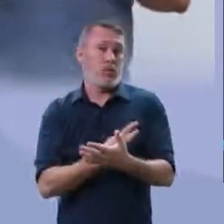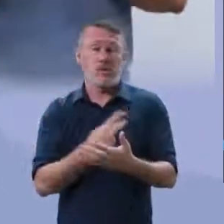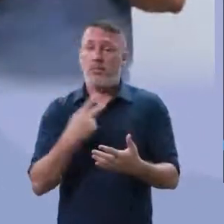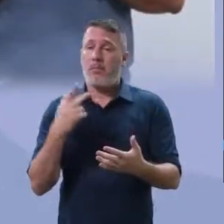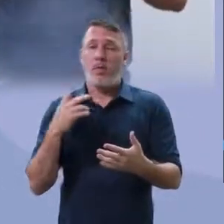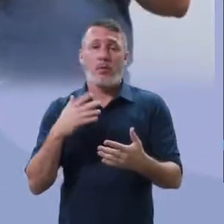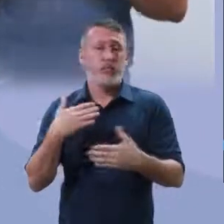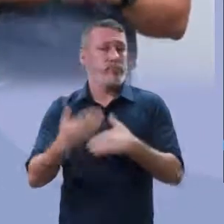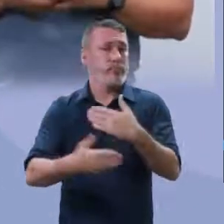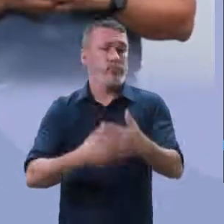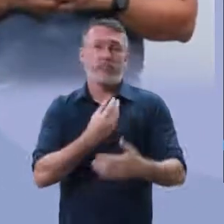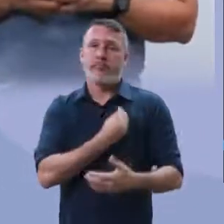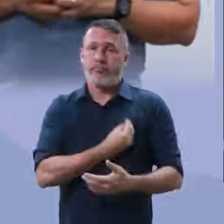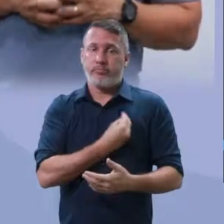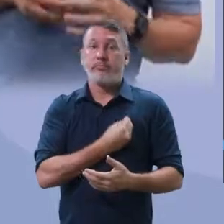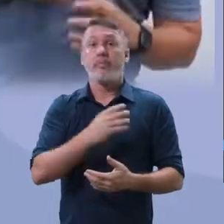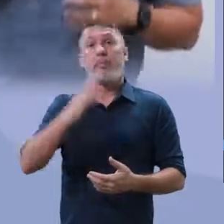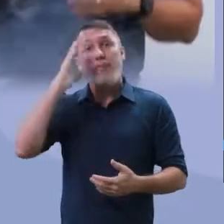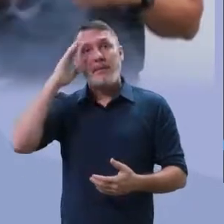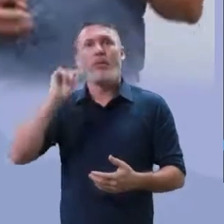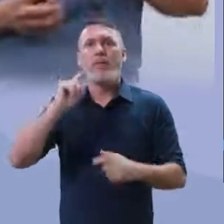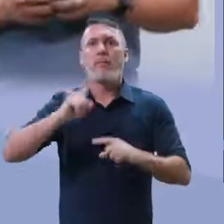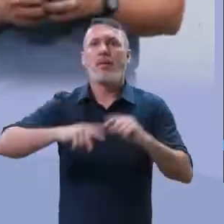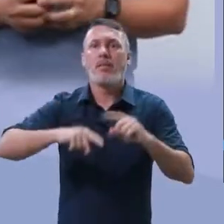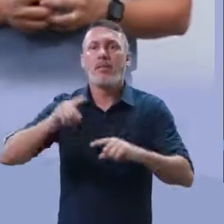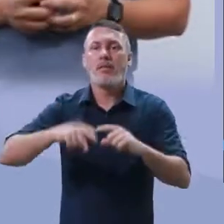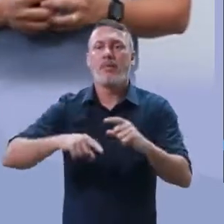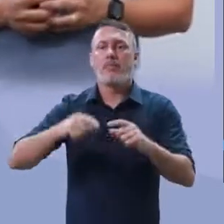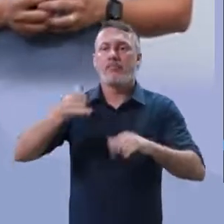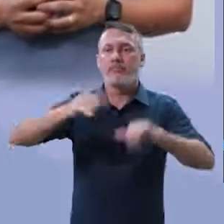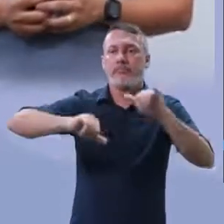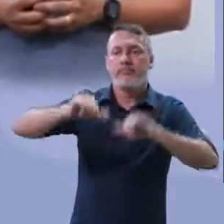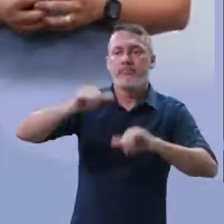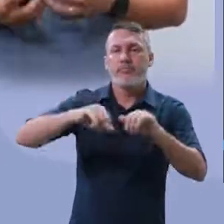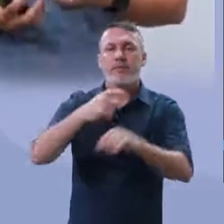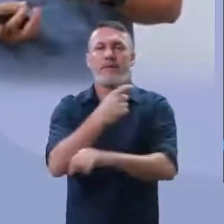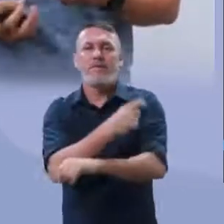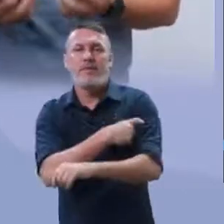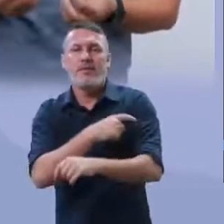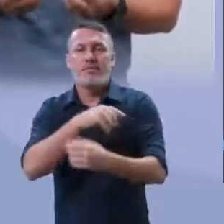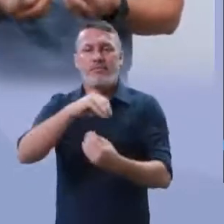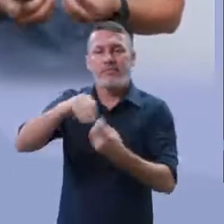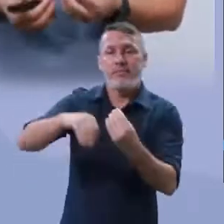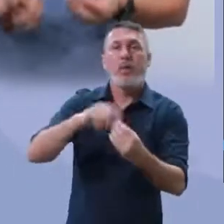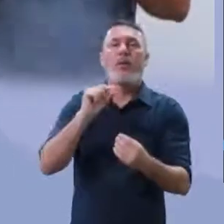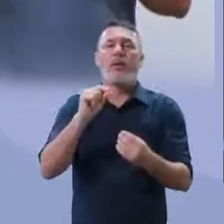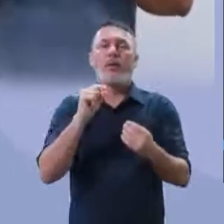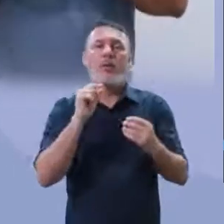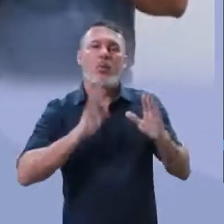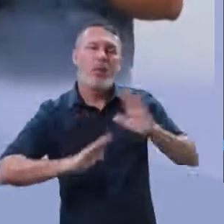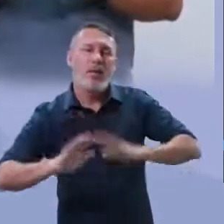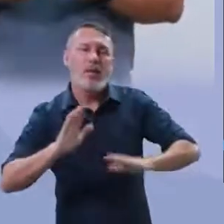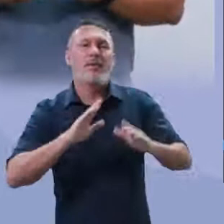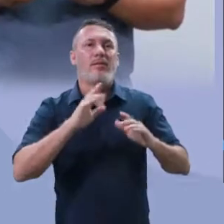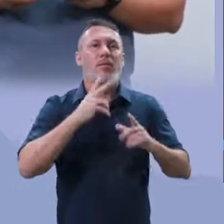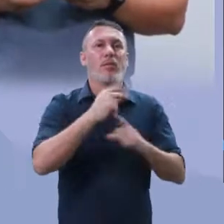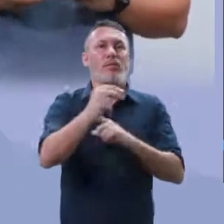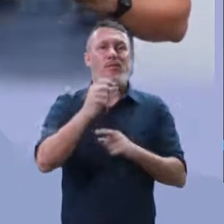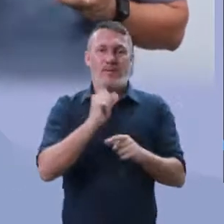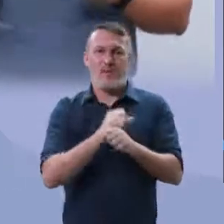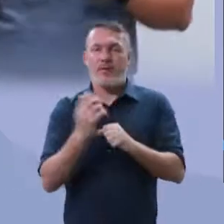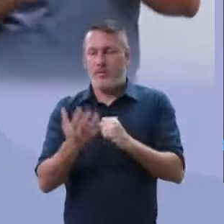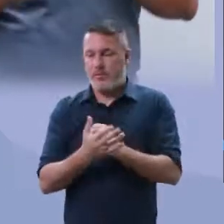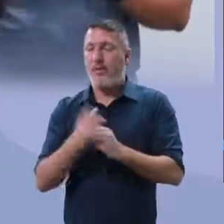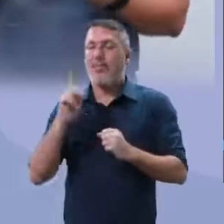um problema que vai ocorrer e que está ocorrendo, principalmente na questão de materiais, na questão voltada para o combate ao